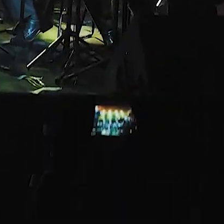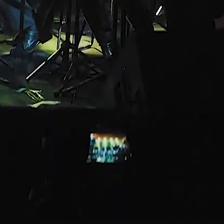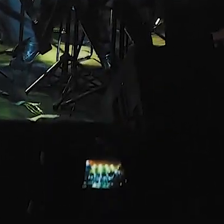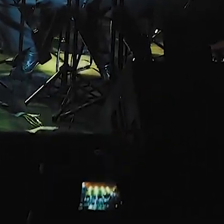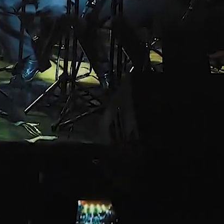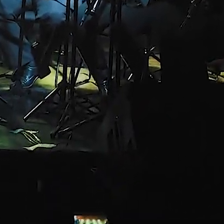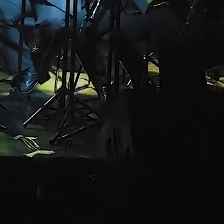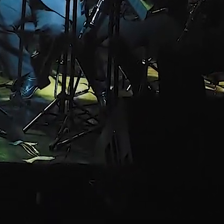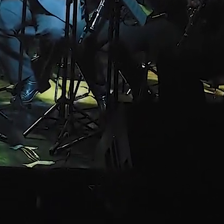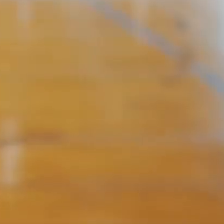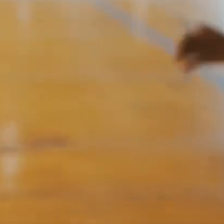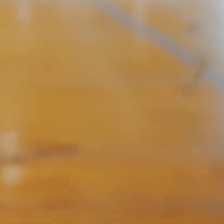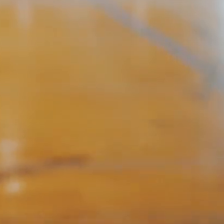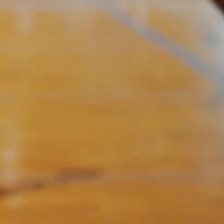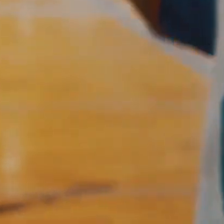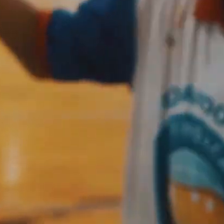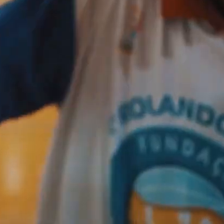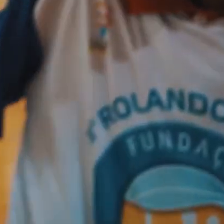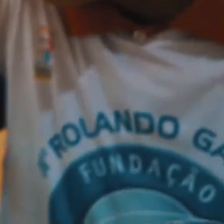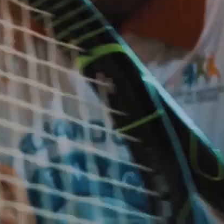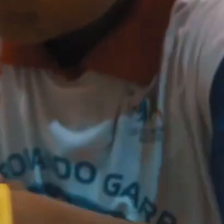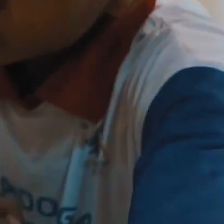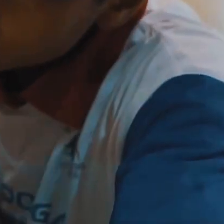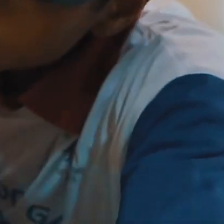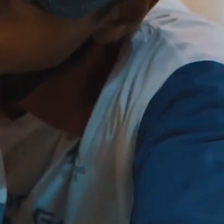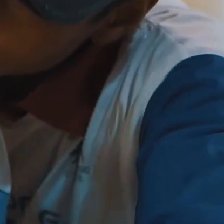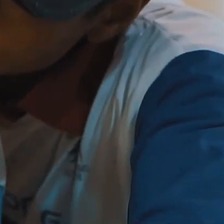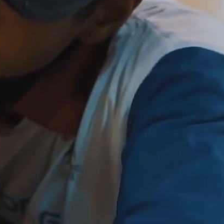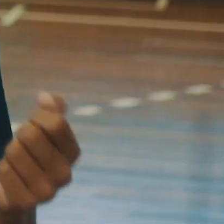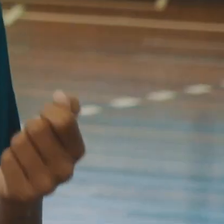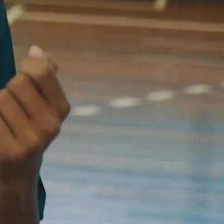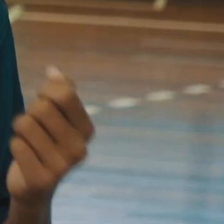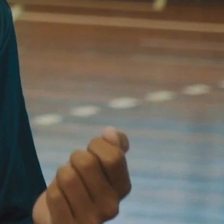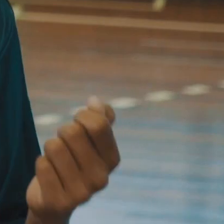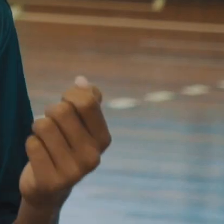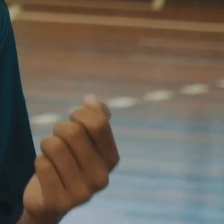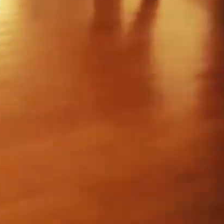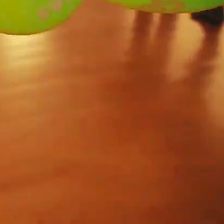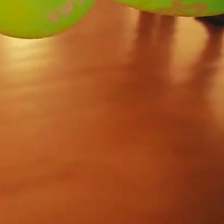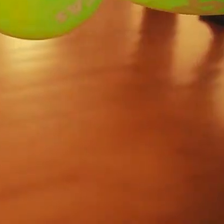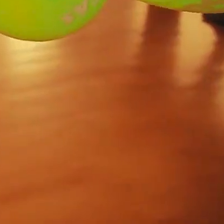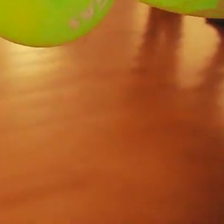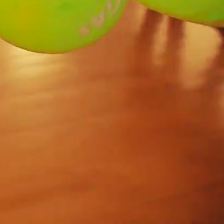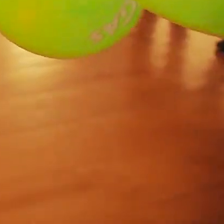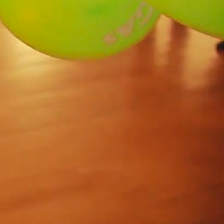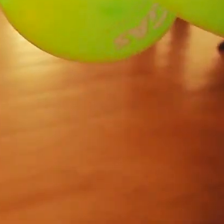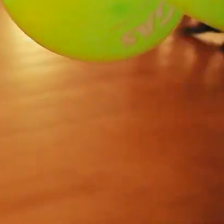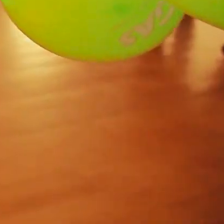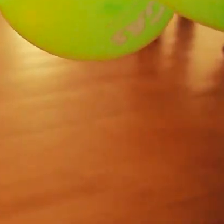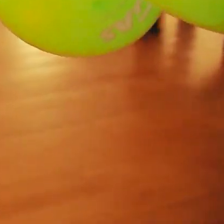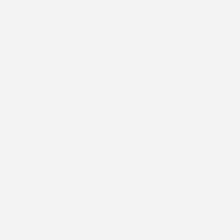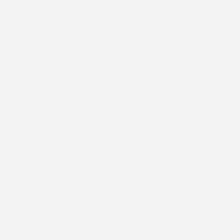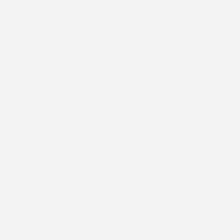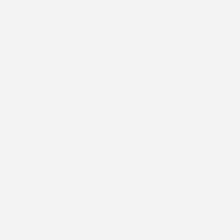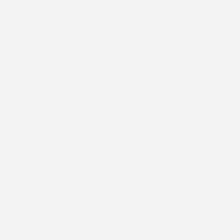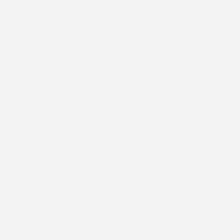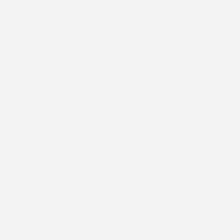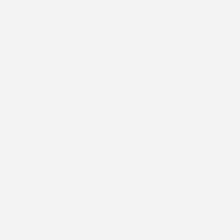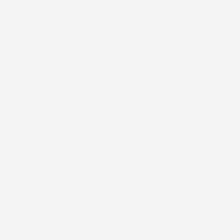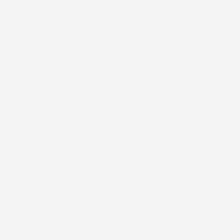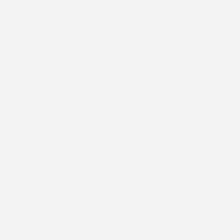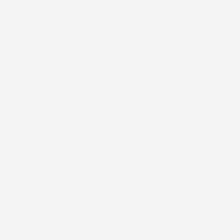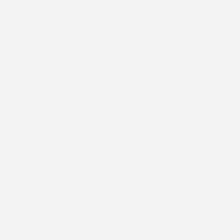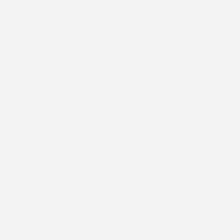É assim que fazemos a diferença na vida dos gaúchos. Sulgaz. Viva